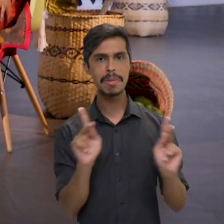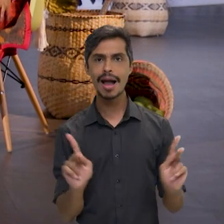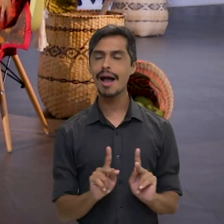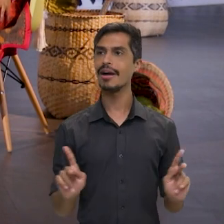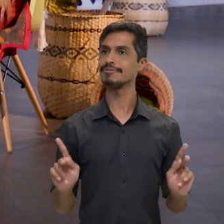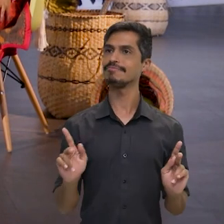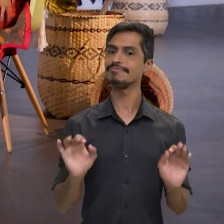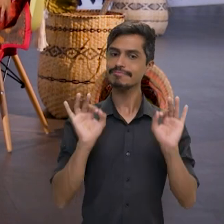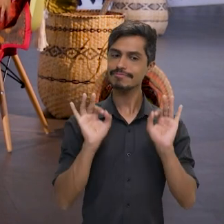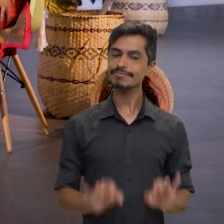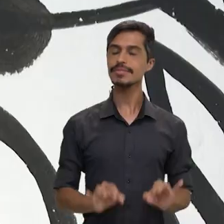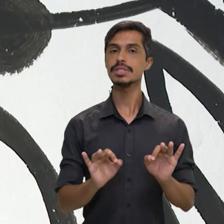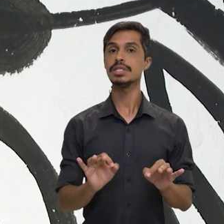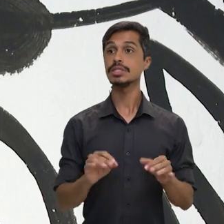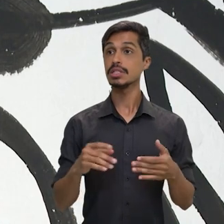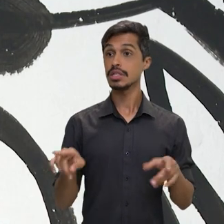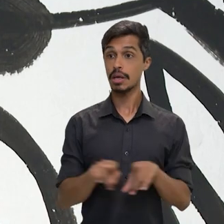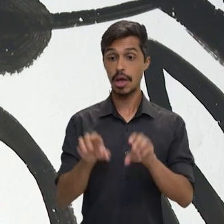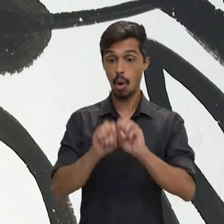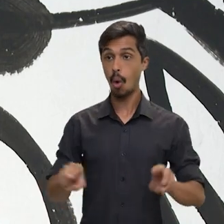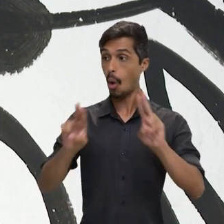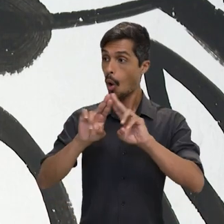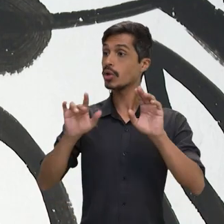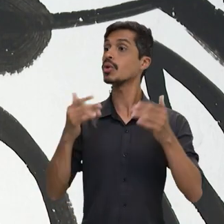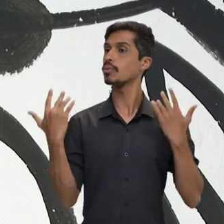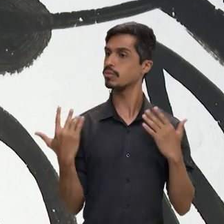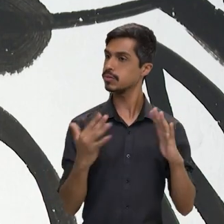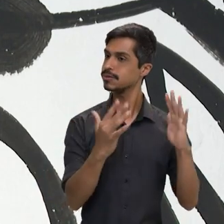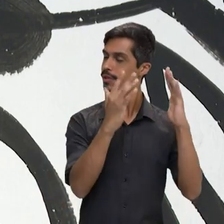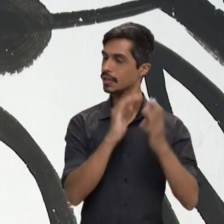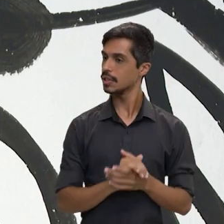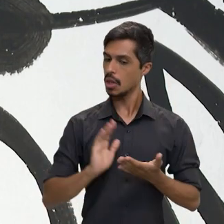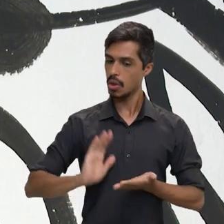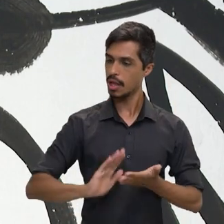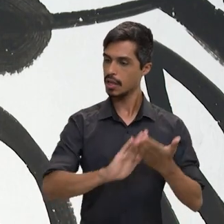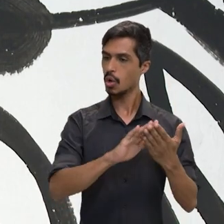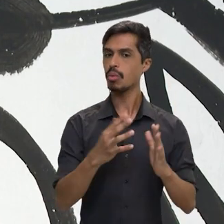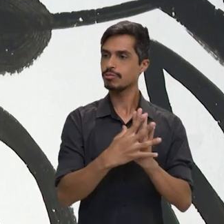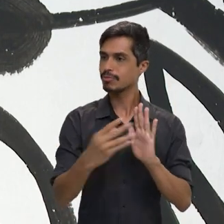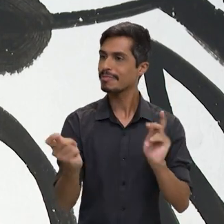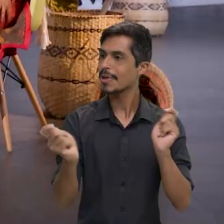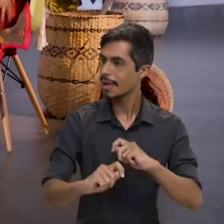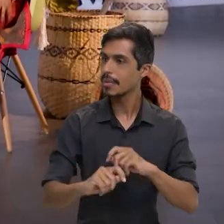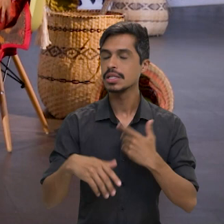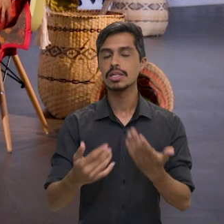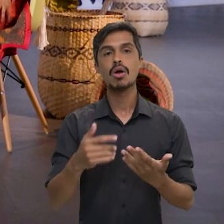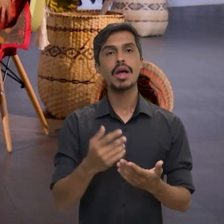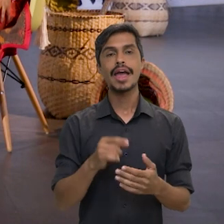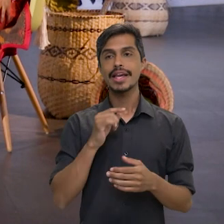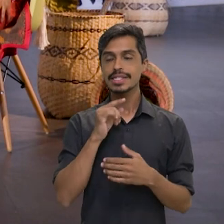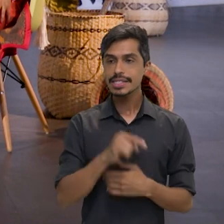Pacificamente. E foi até elogiado pela ONU, né? Como modelo a ser seguido. Esse